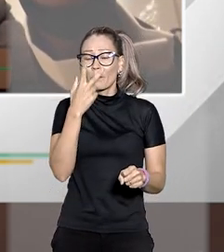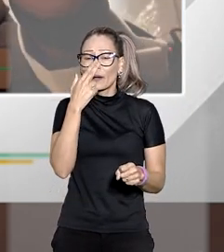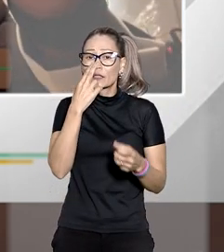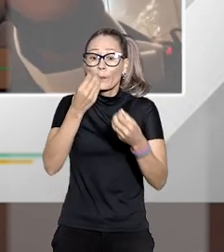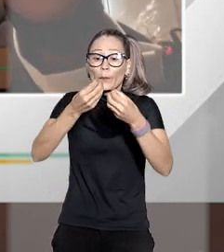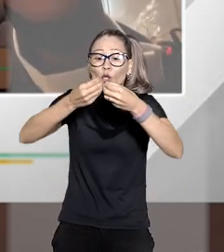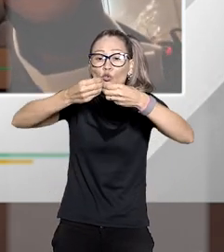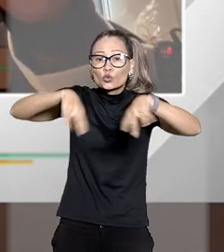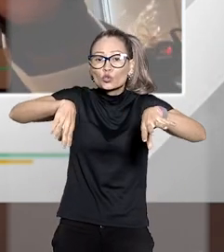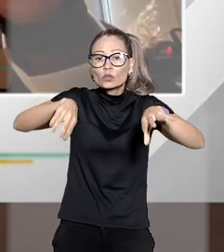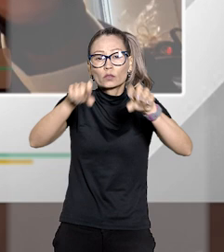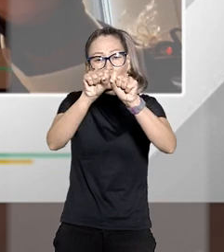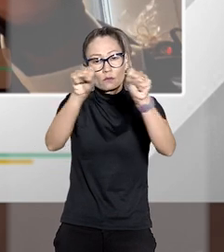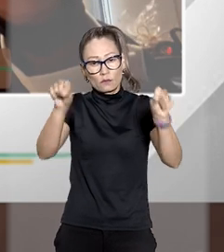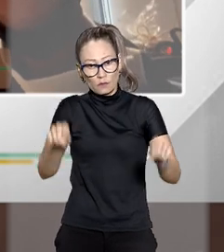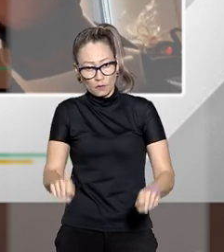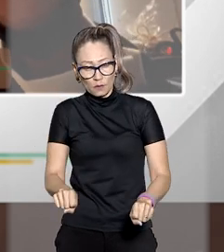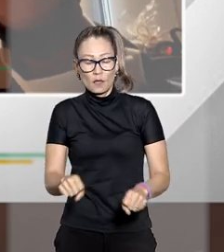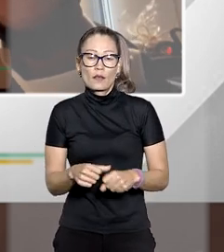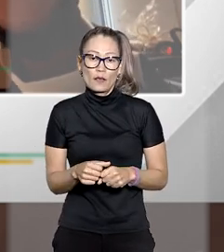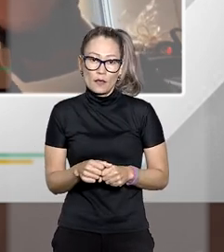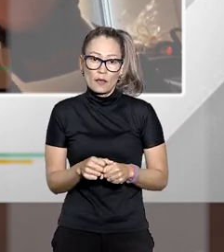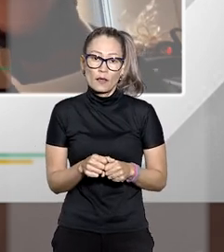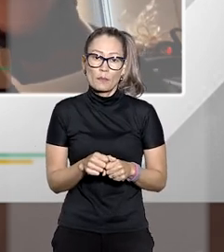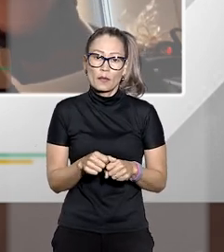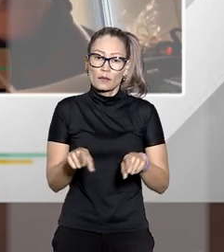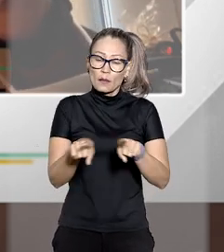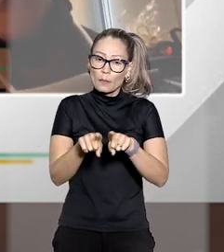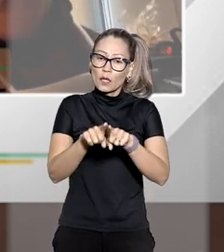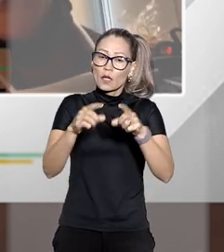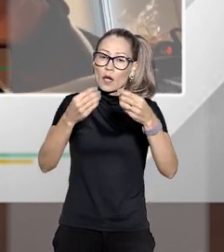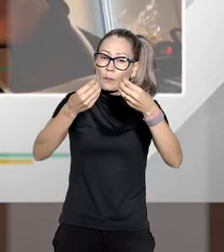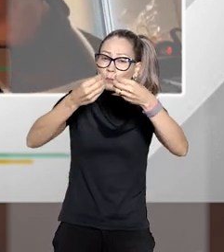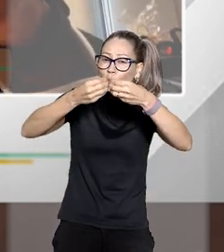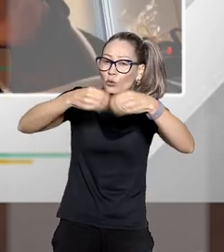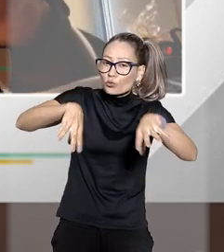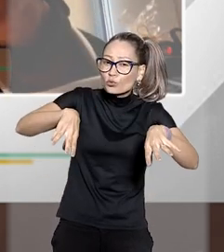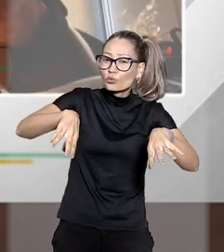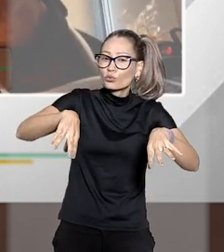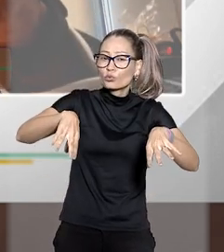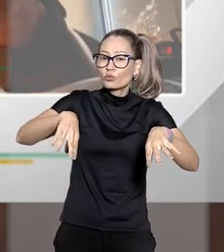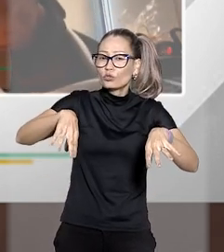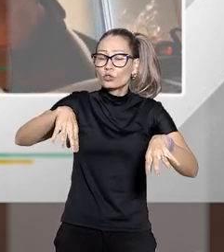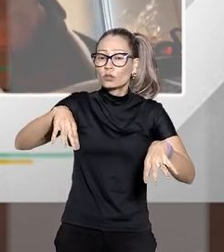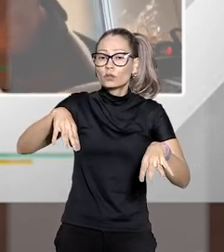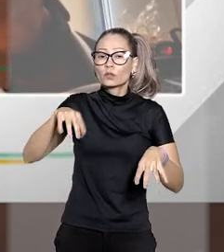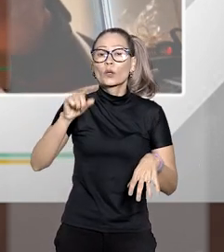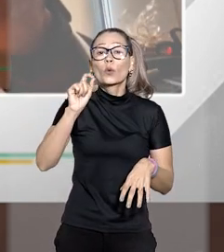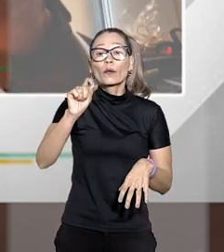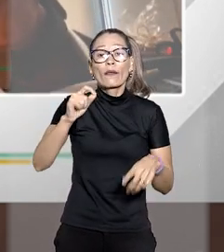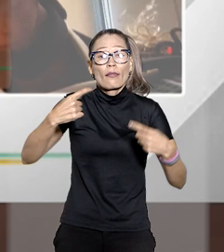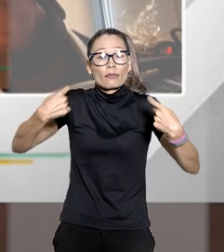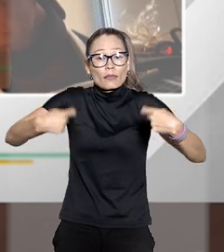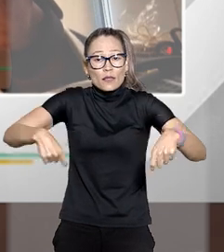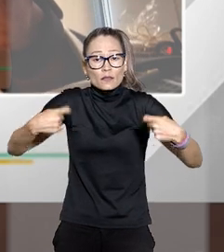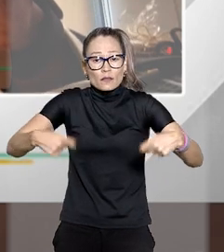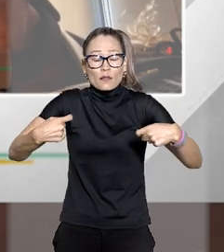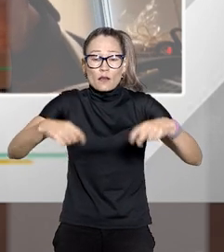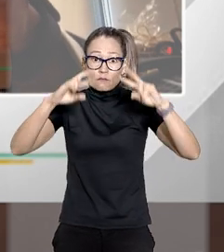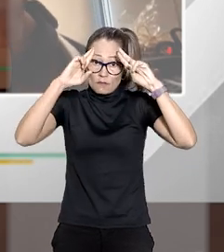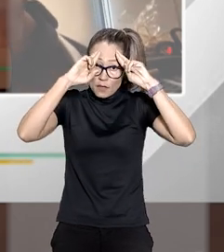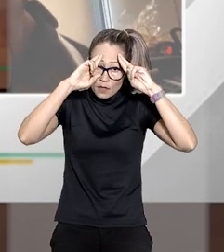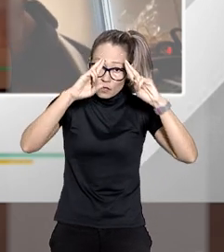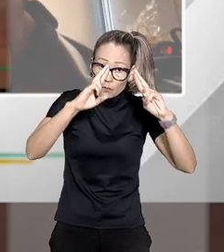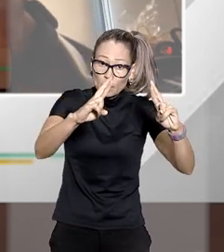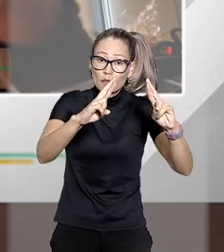prejudicial e isso vamos dizer assim prejudica a imperiosa necessidade de